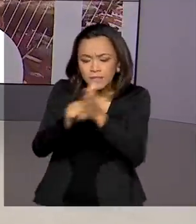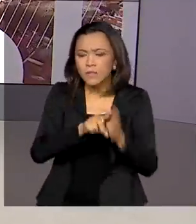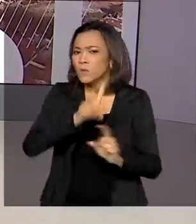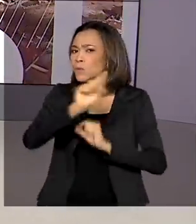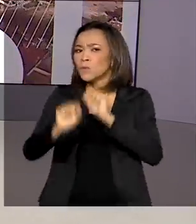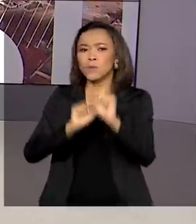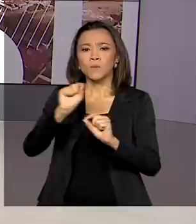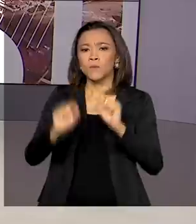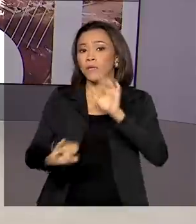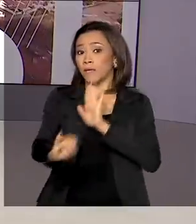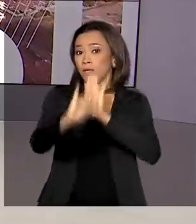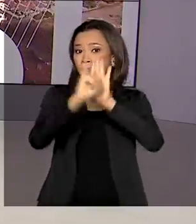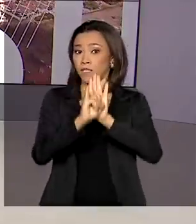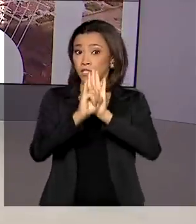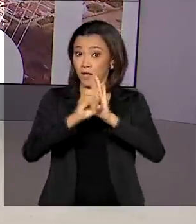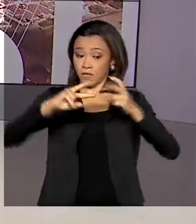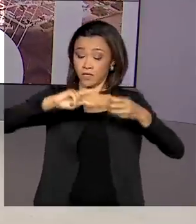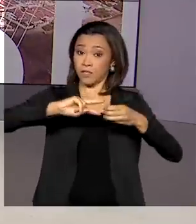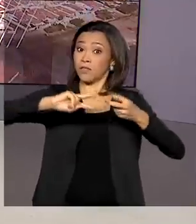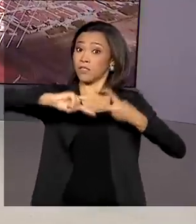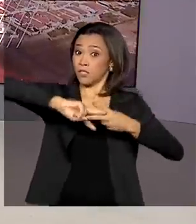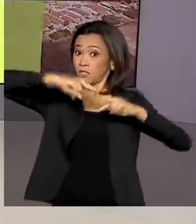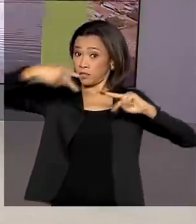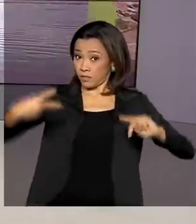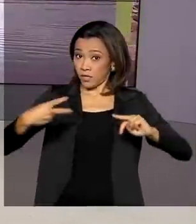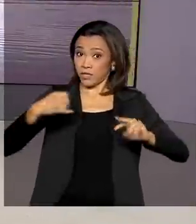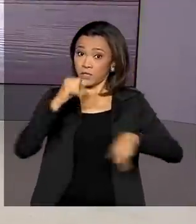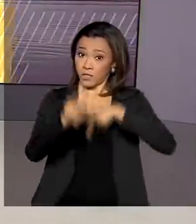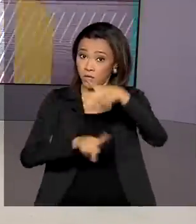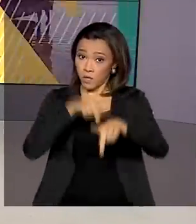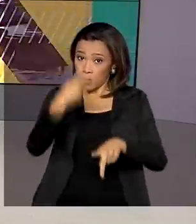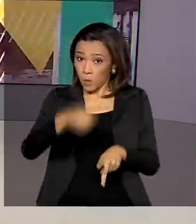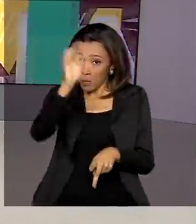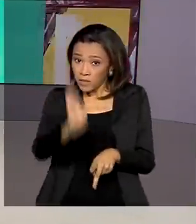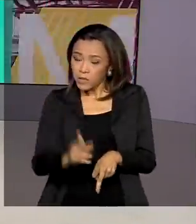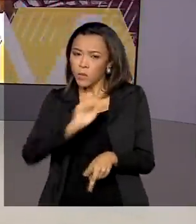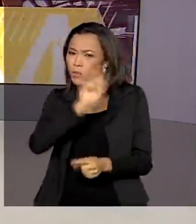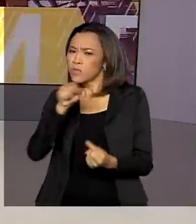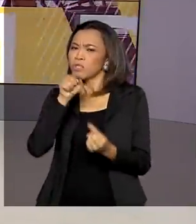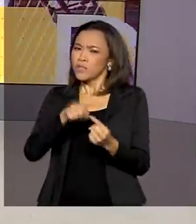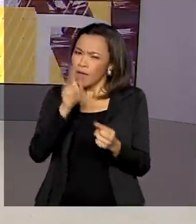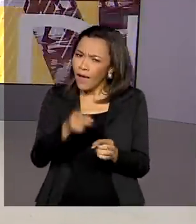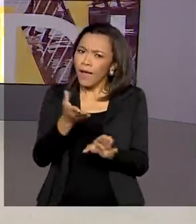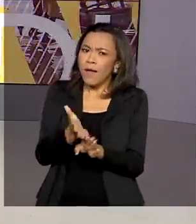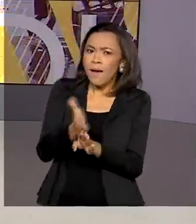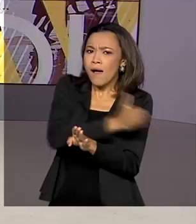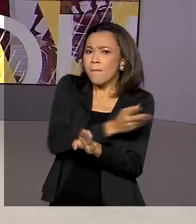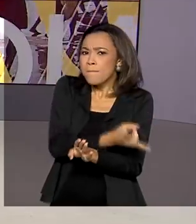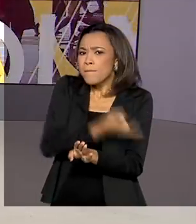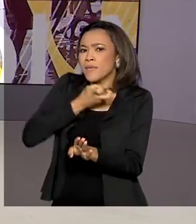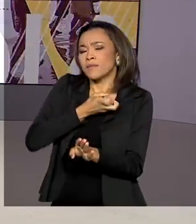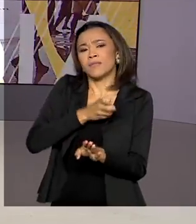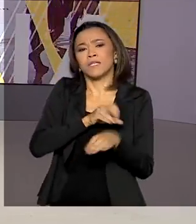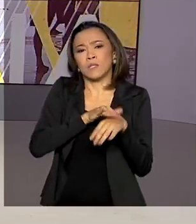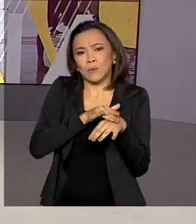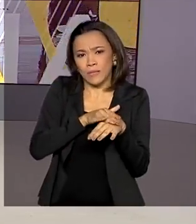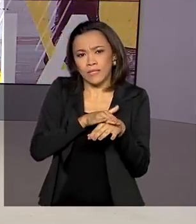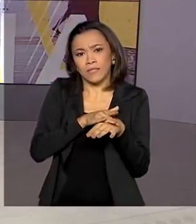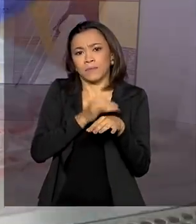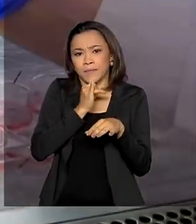dos brasileiros. Um dos objetivos é facilitar a detecção e o tratamento precoce de doenças como câncer.